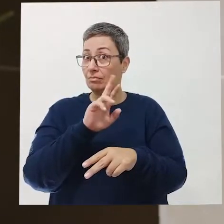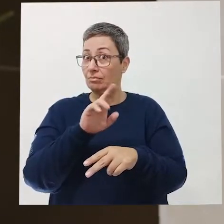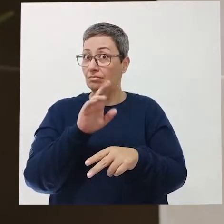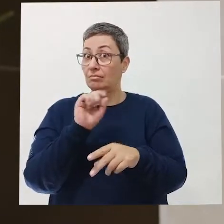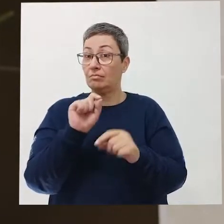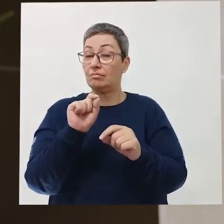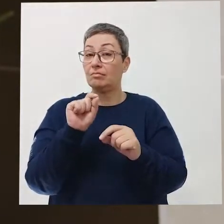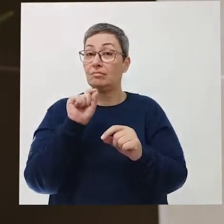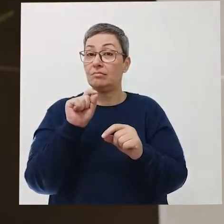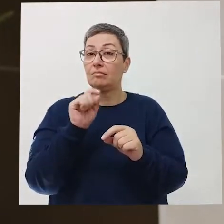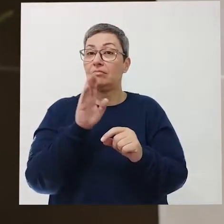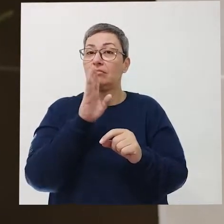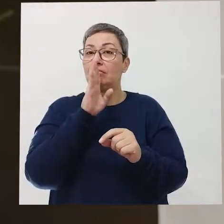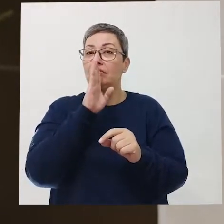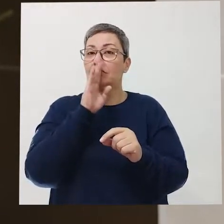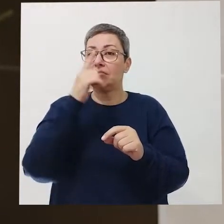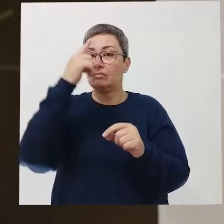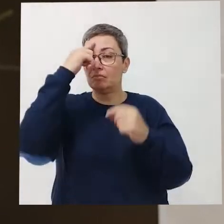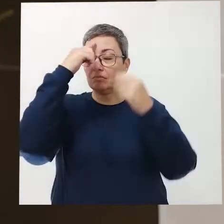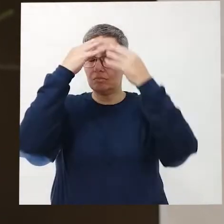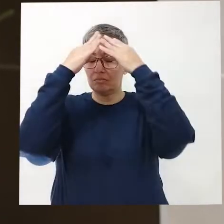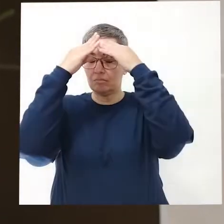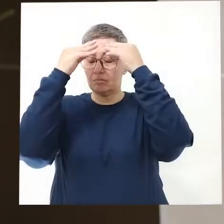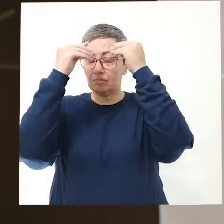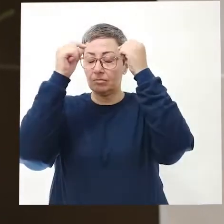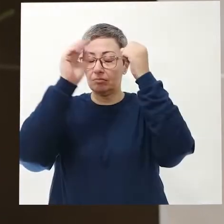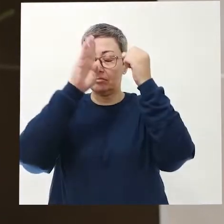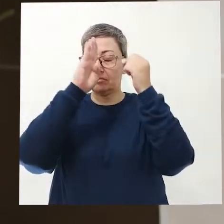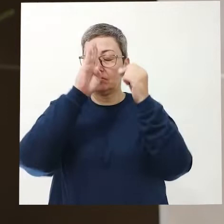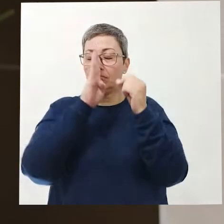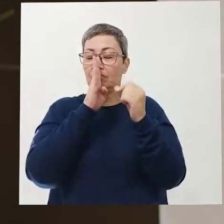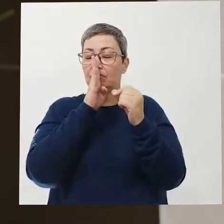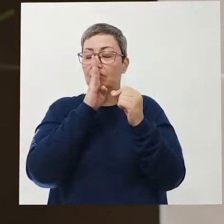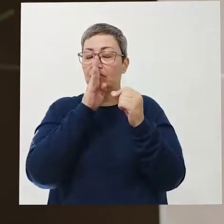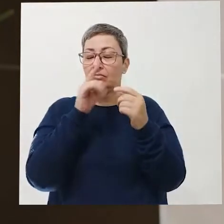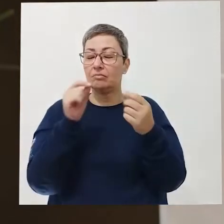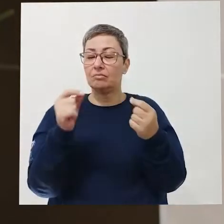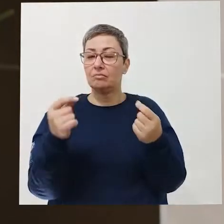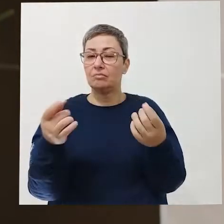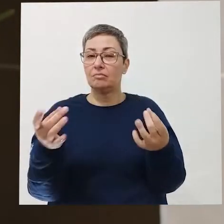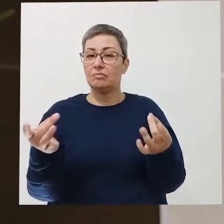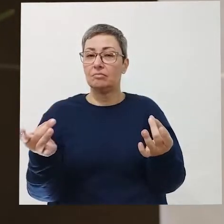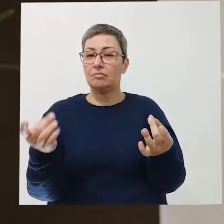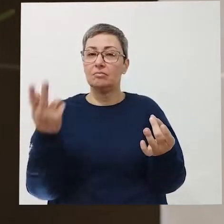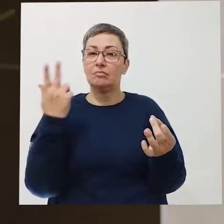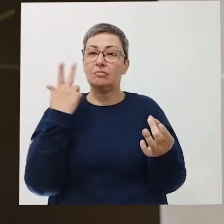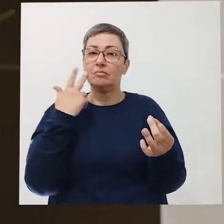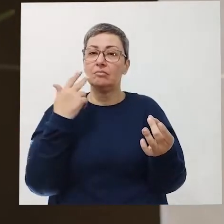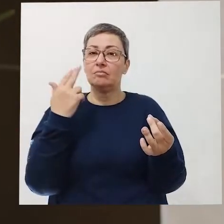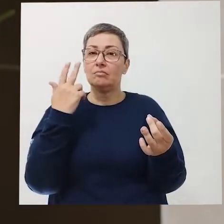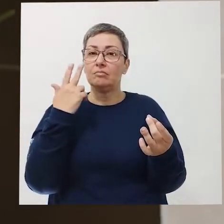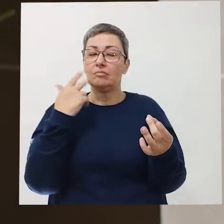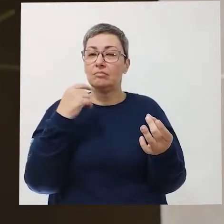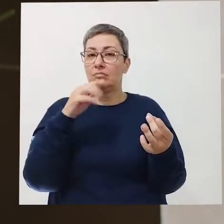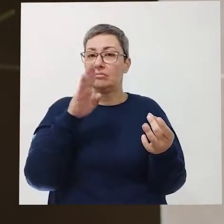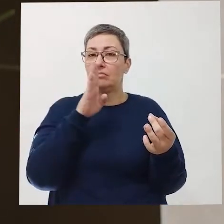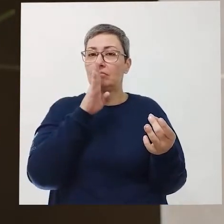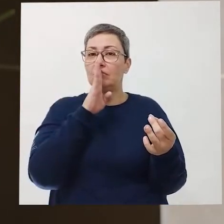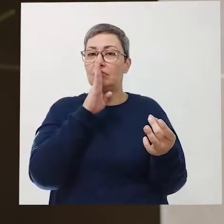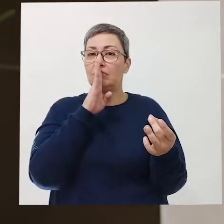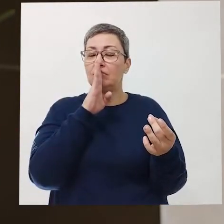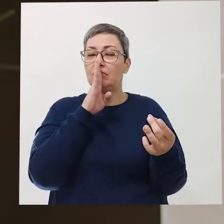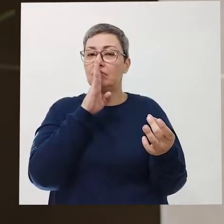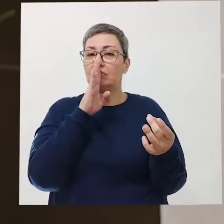E você aquietar a mente, buscar uma espécie de estado natural da mente, e você